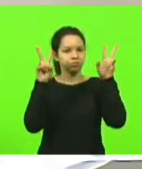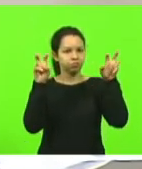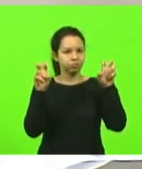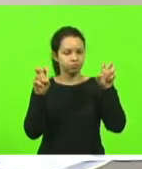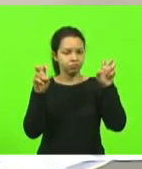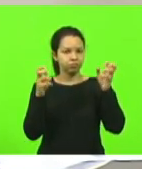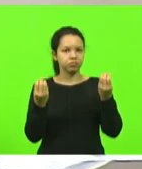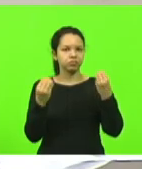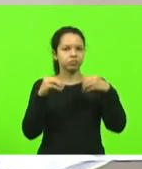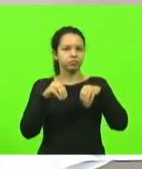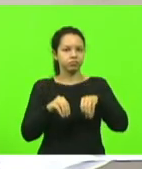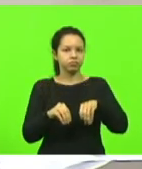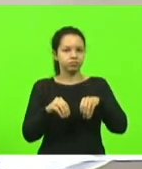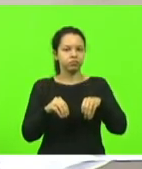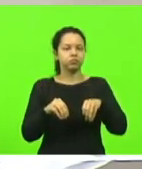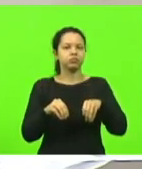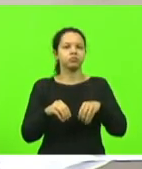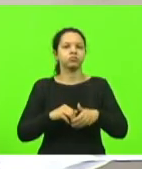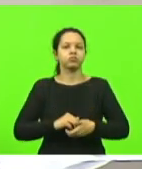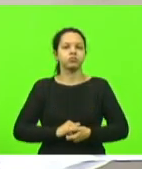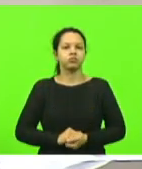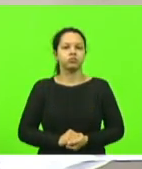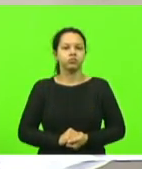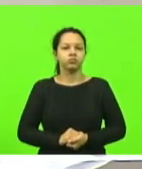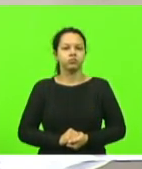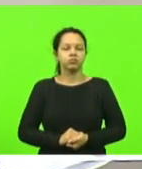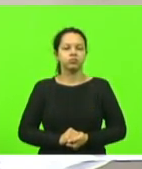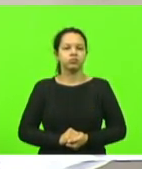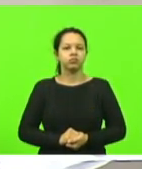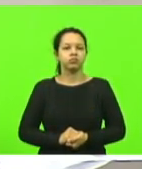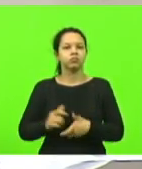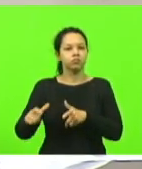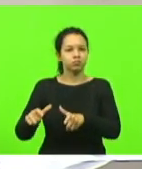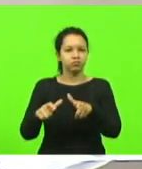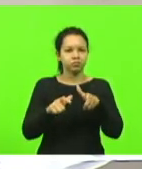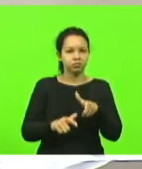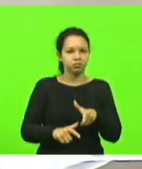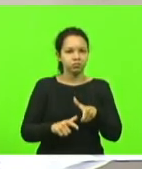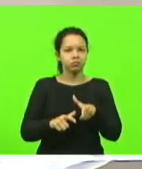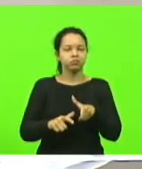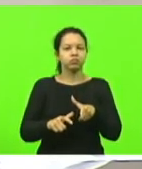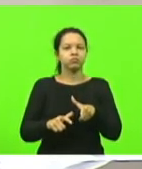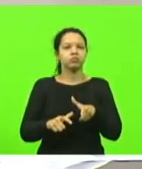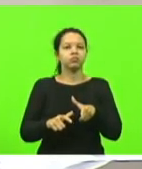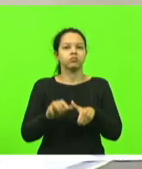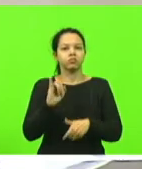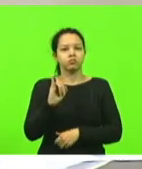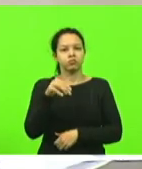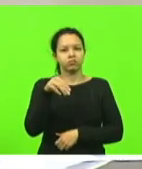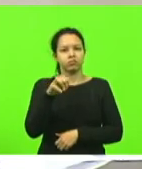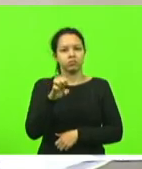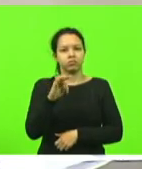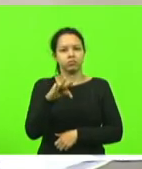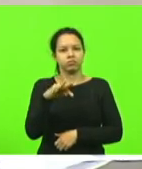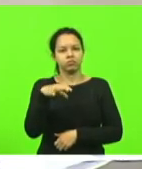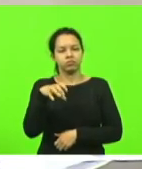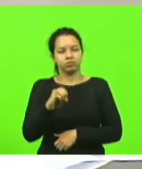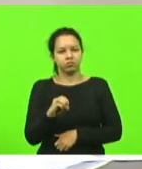de postos realizados pelo Inmetro, de postos realizados pelo Inmetro.